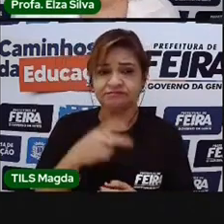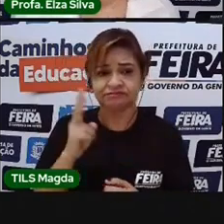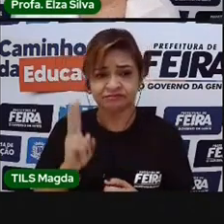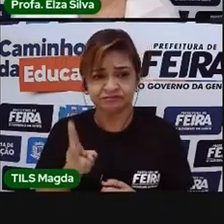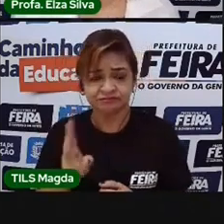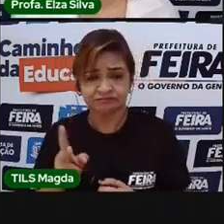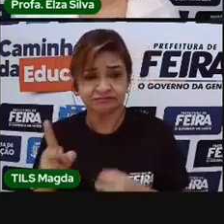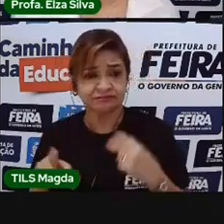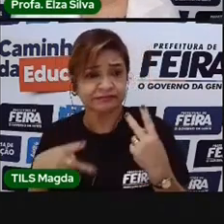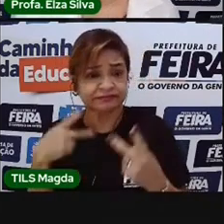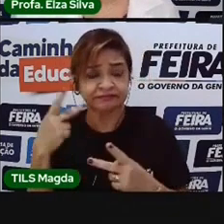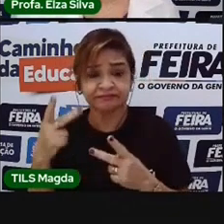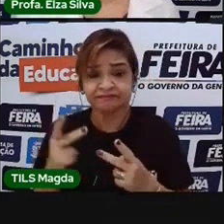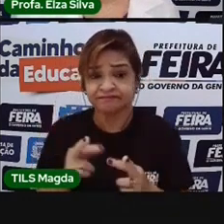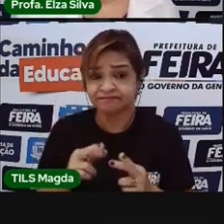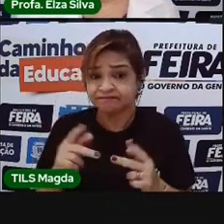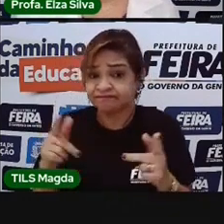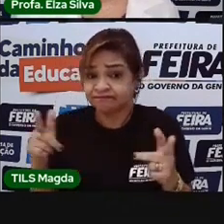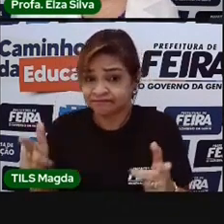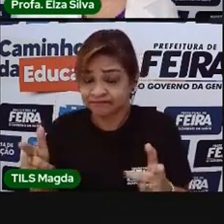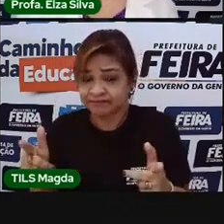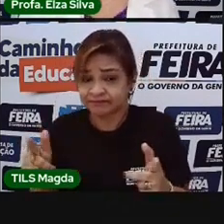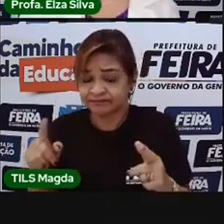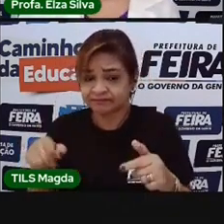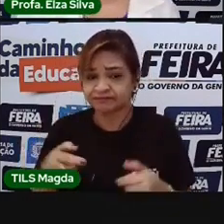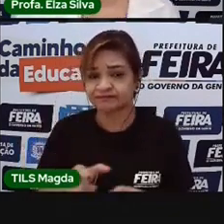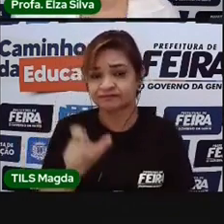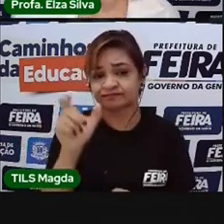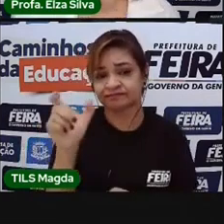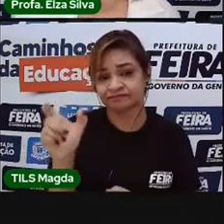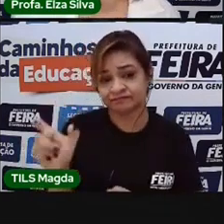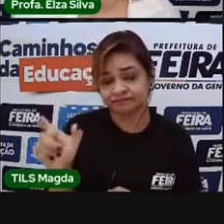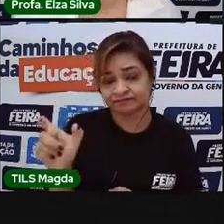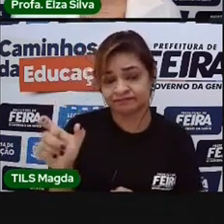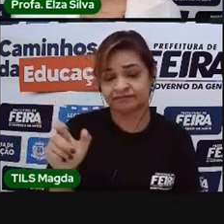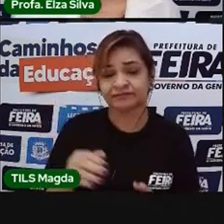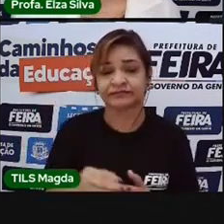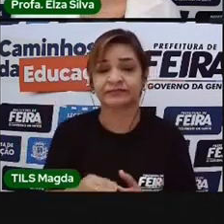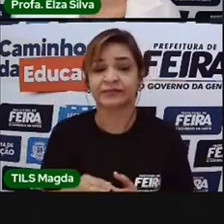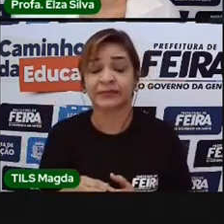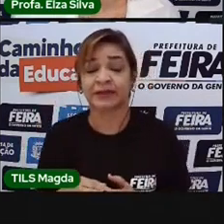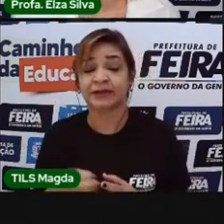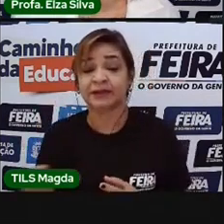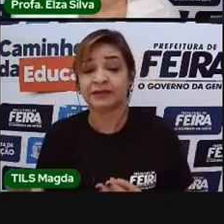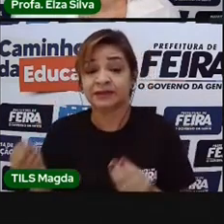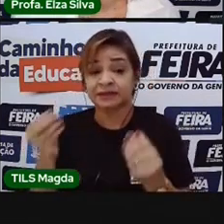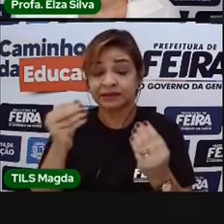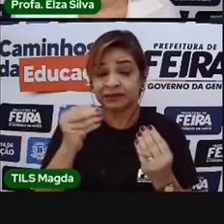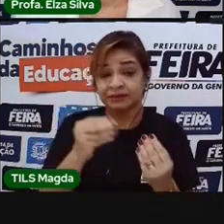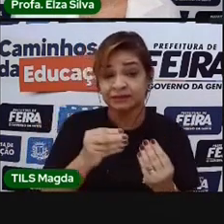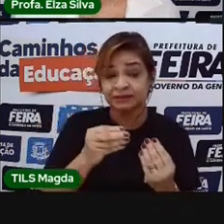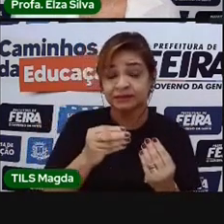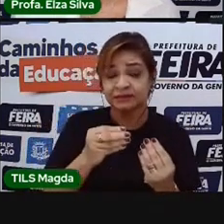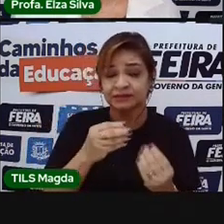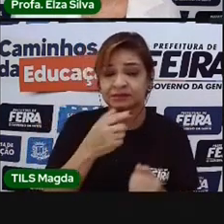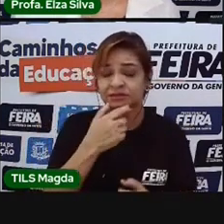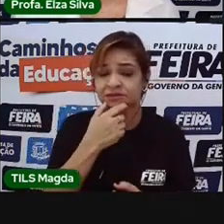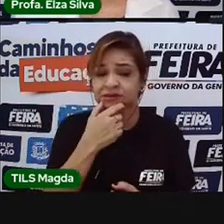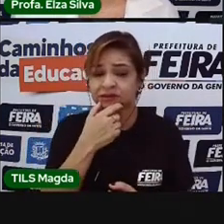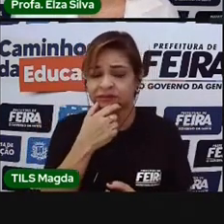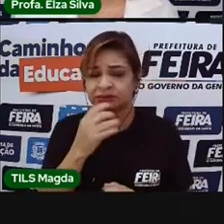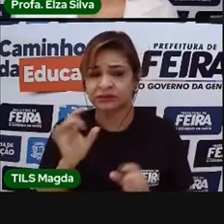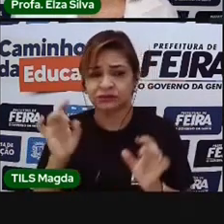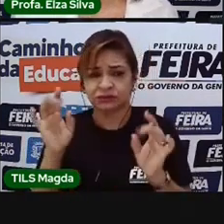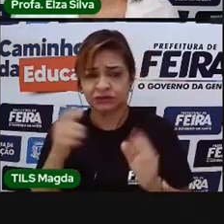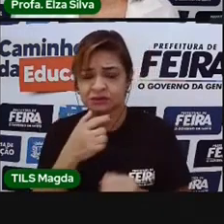e muitas outras que são provenientes é que vêm do inglês. Não somente